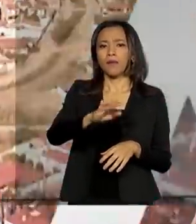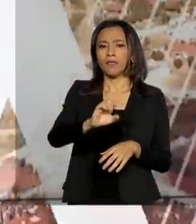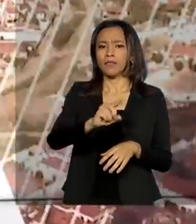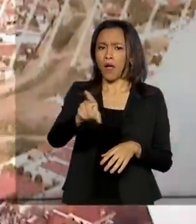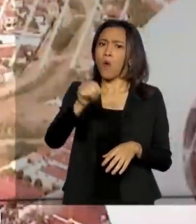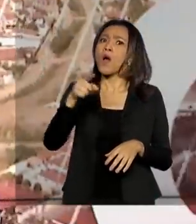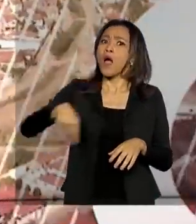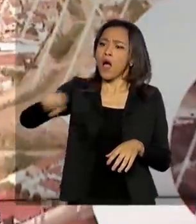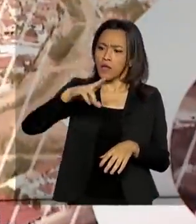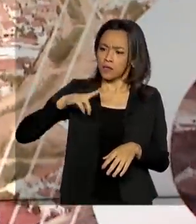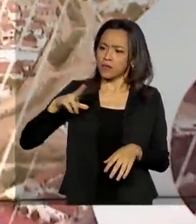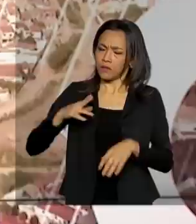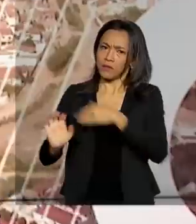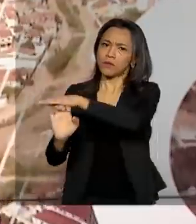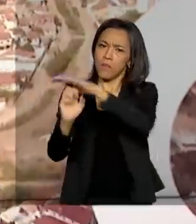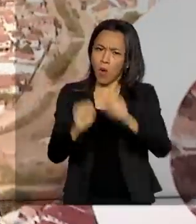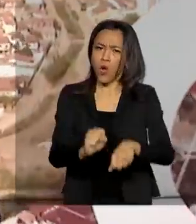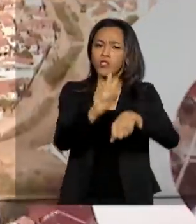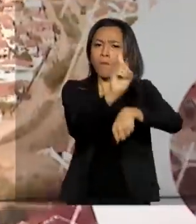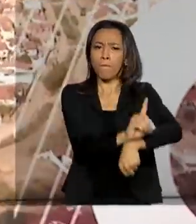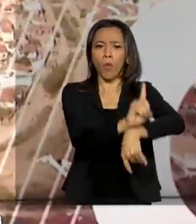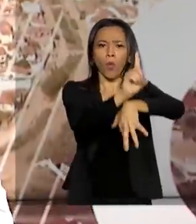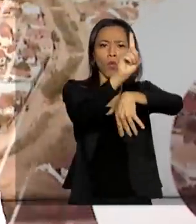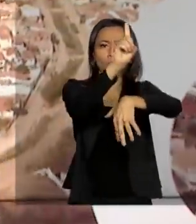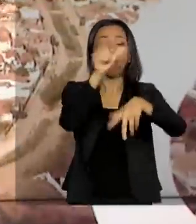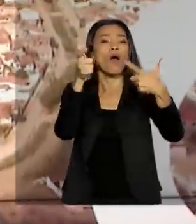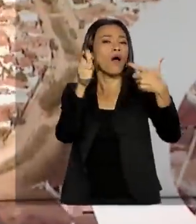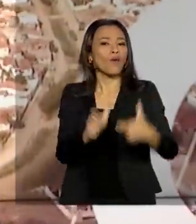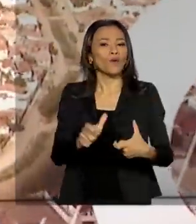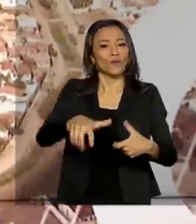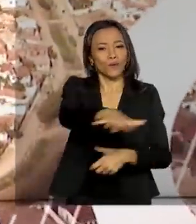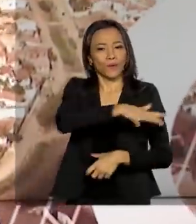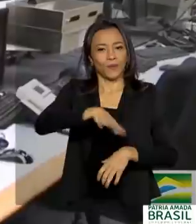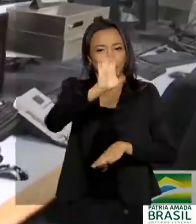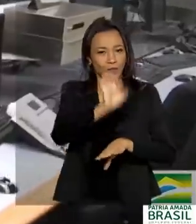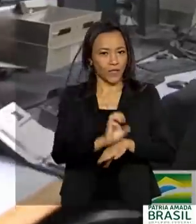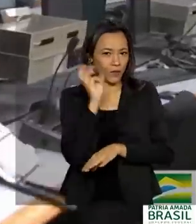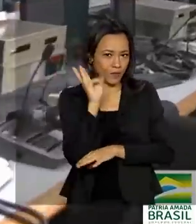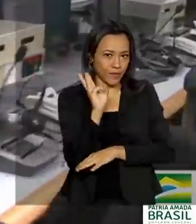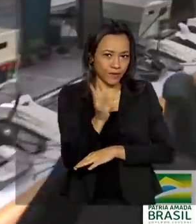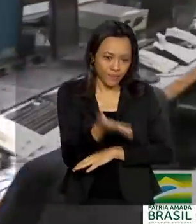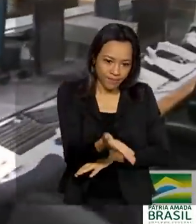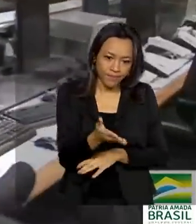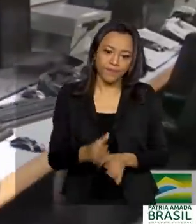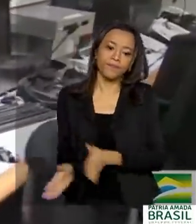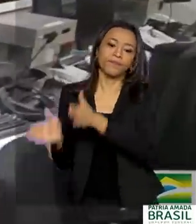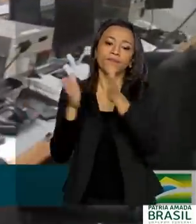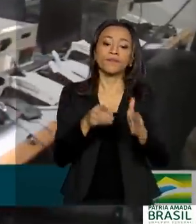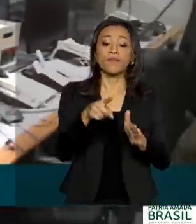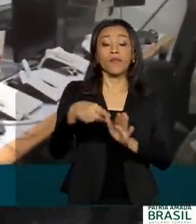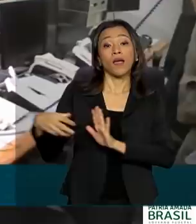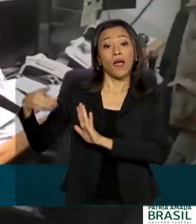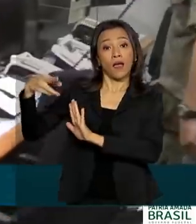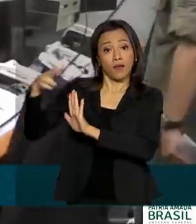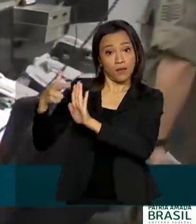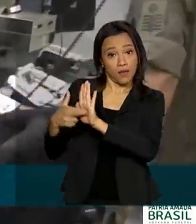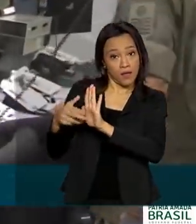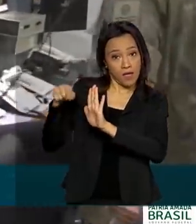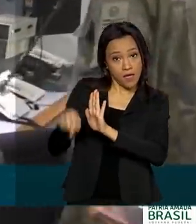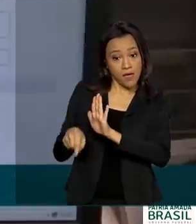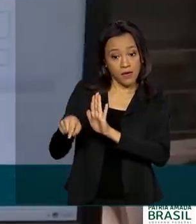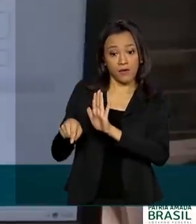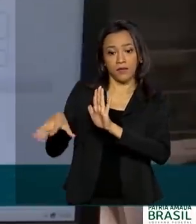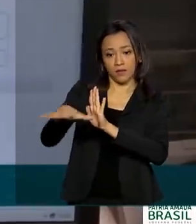de satélites a partir do Centro Espacial de Alcântara, no Maranhão. A portaria da Agência Espacial Brasileira